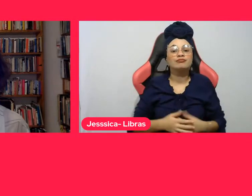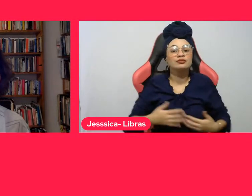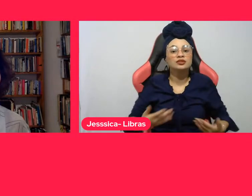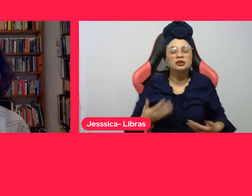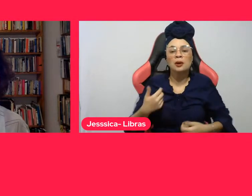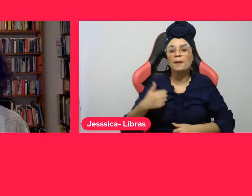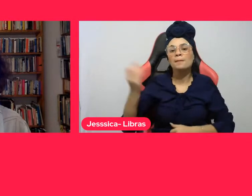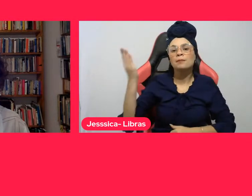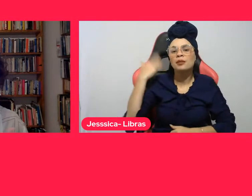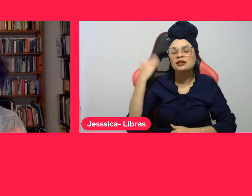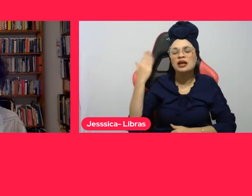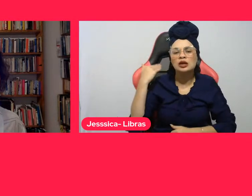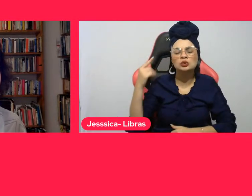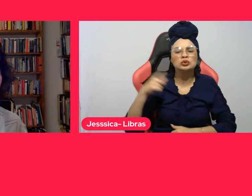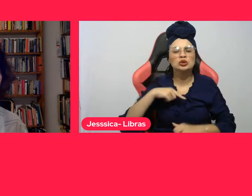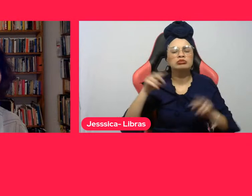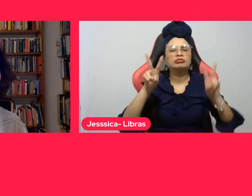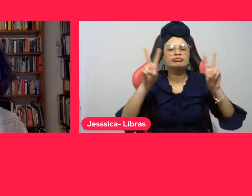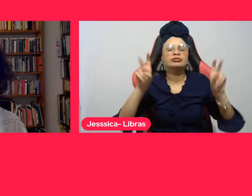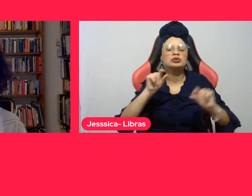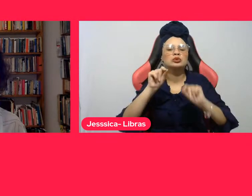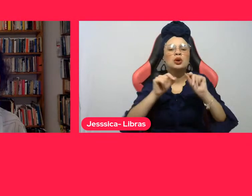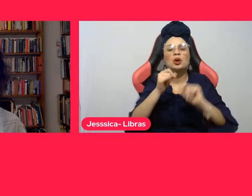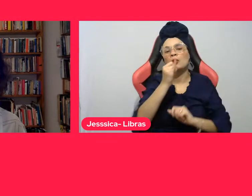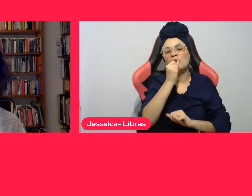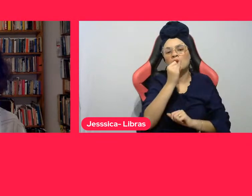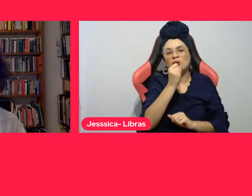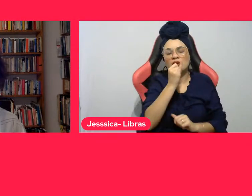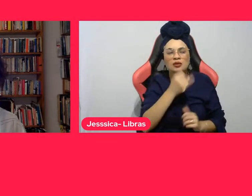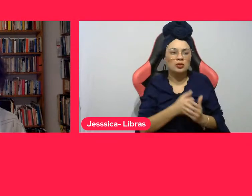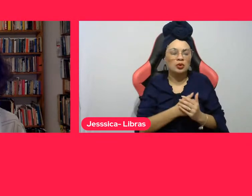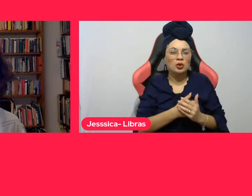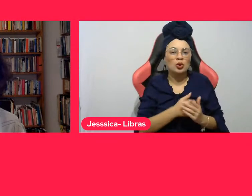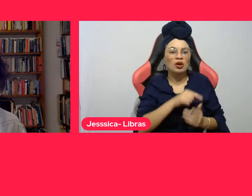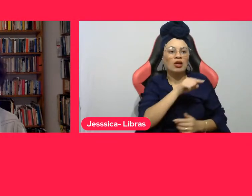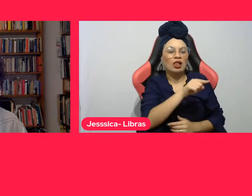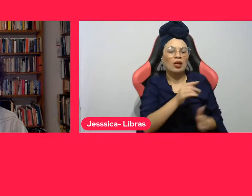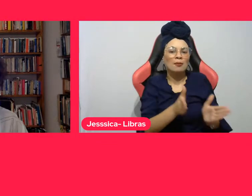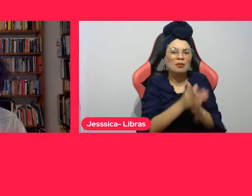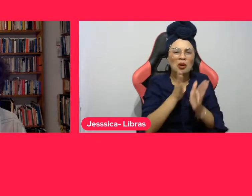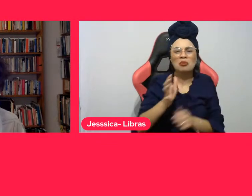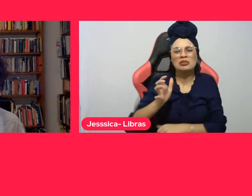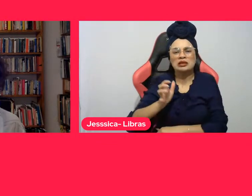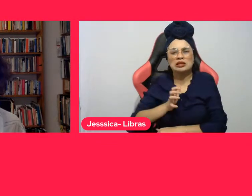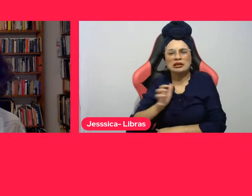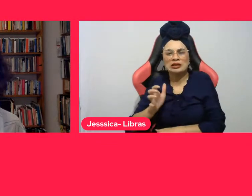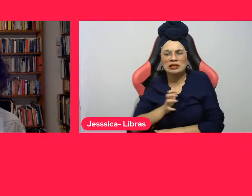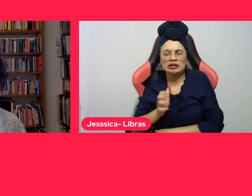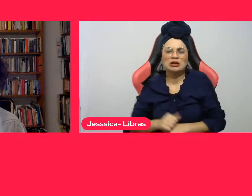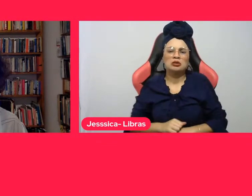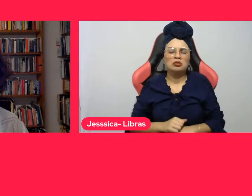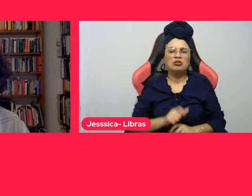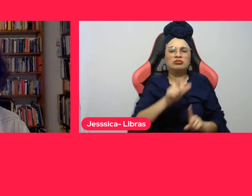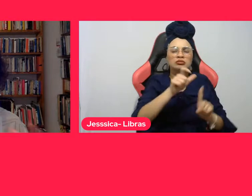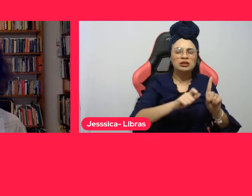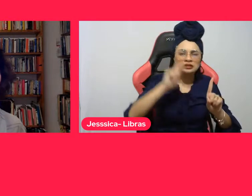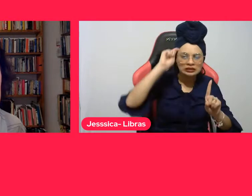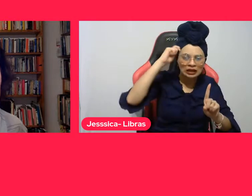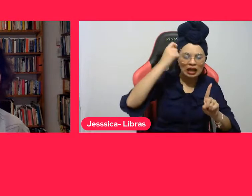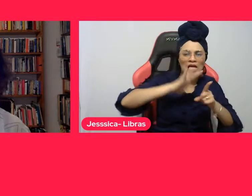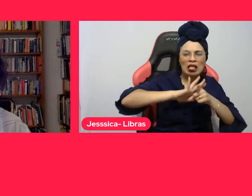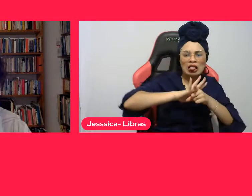apareciam, como a desigualdade social, racismo, sexualidade, direitos dos imigrantes,